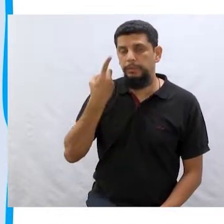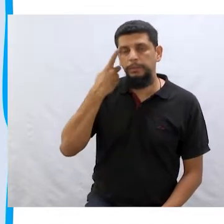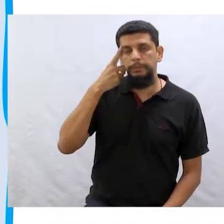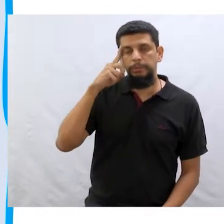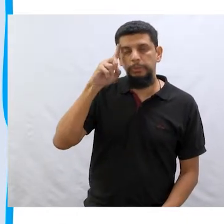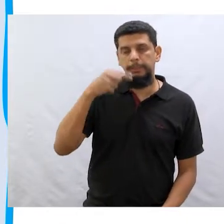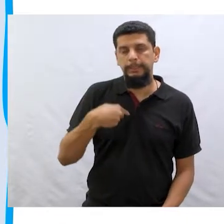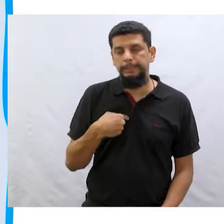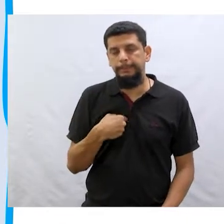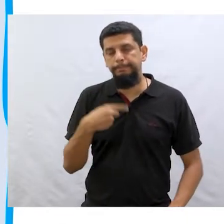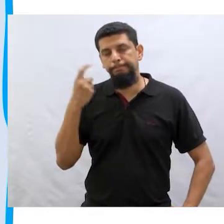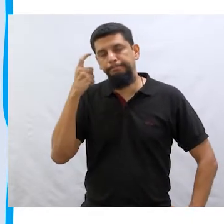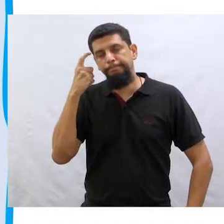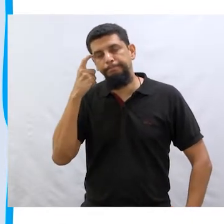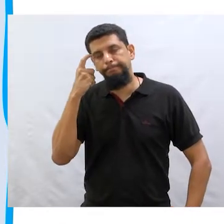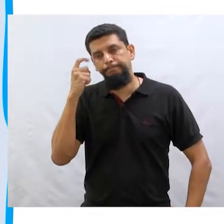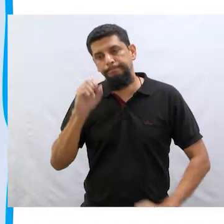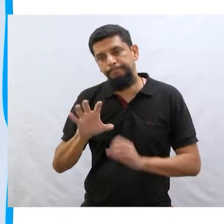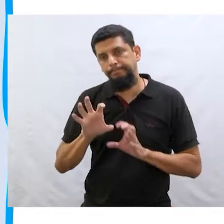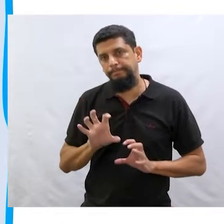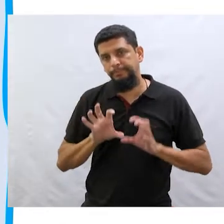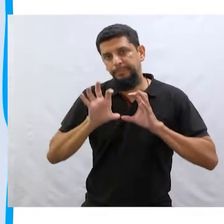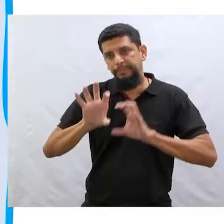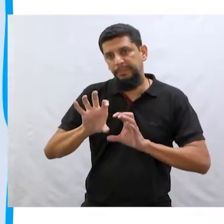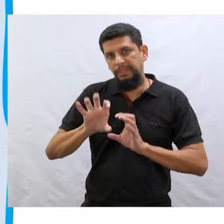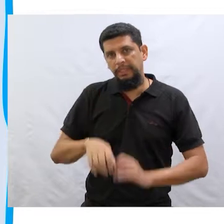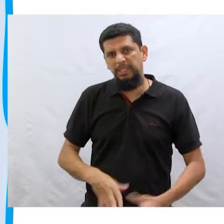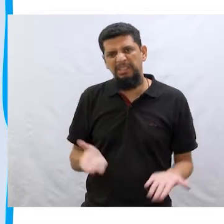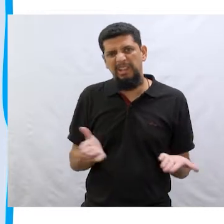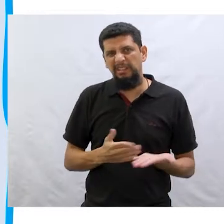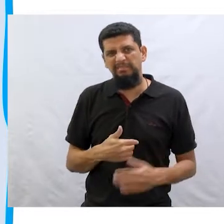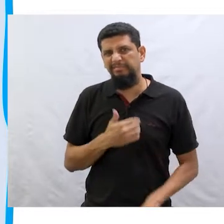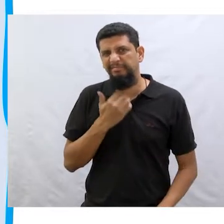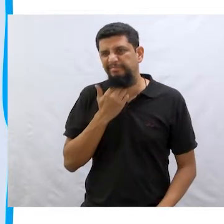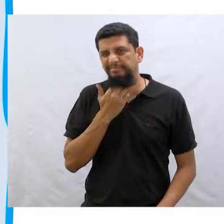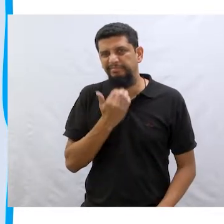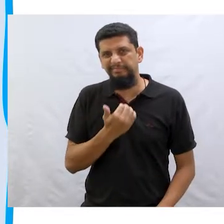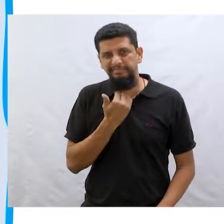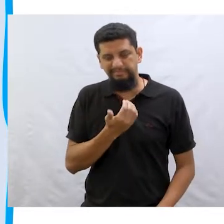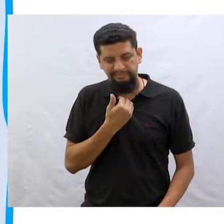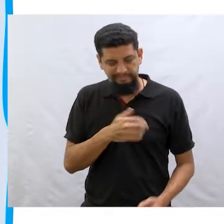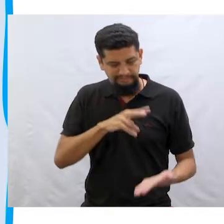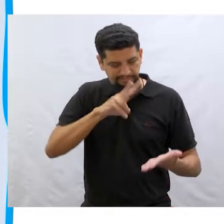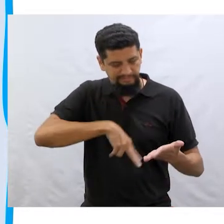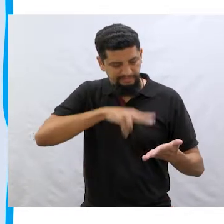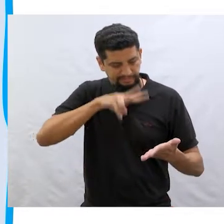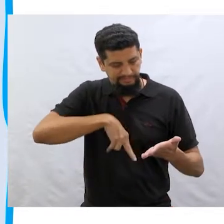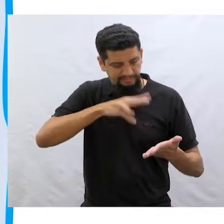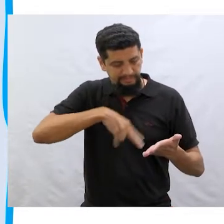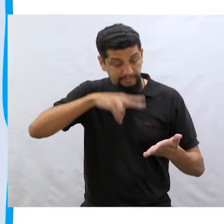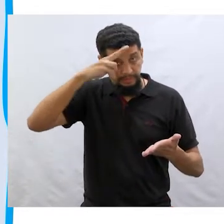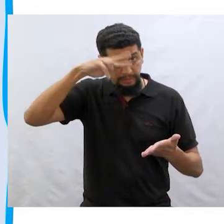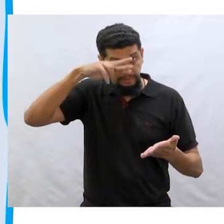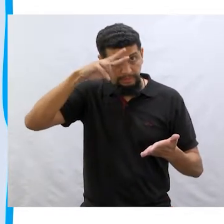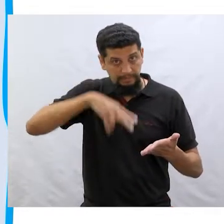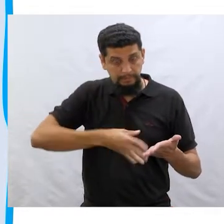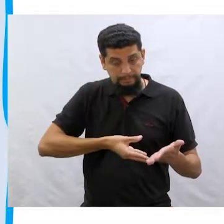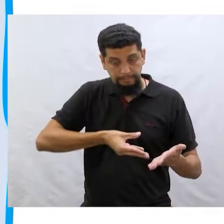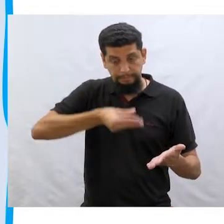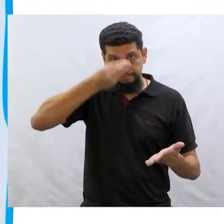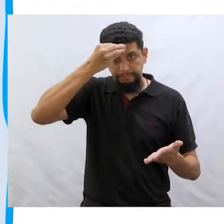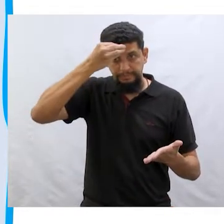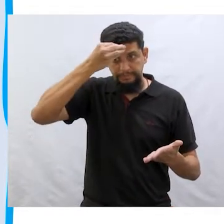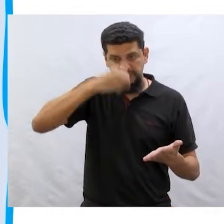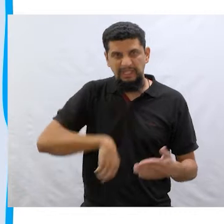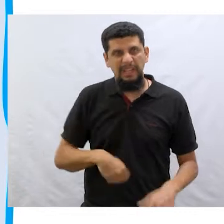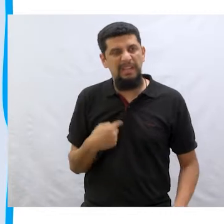dia, eu pensei assim. Já que eu não sirvo mesmo para saber histórias de cor, quem sabe